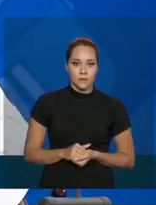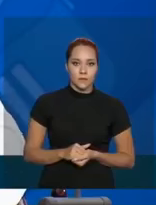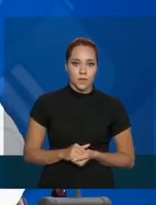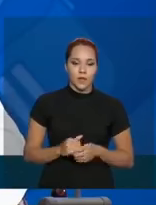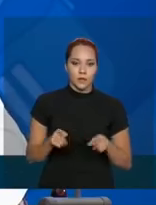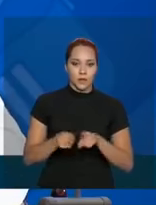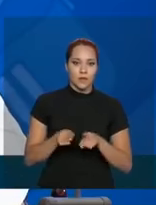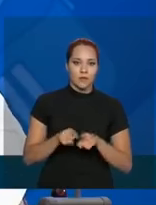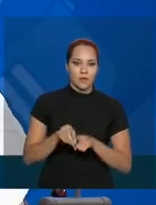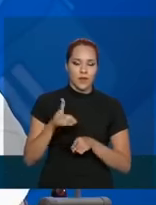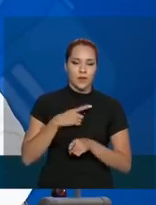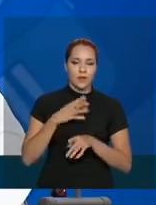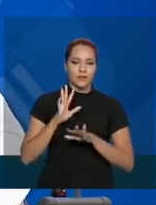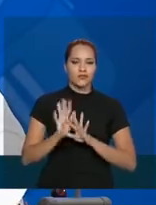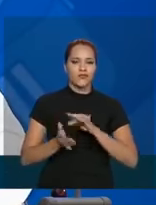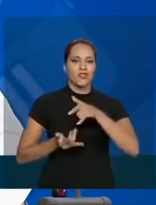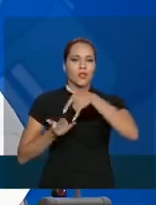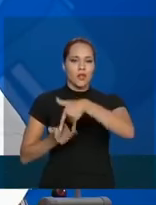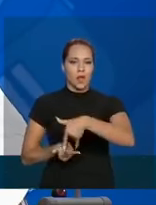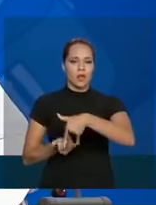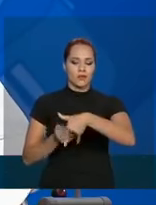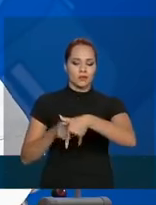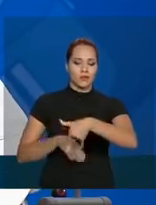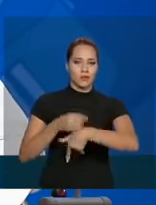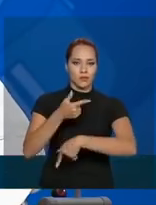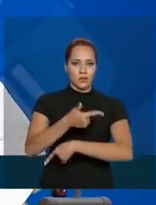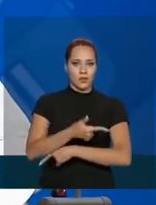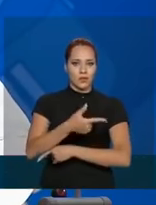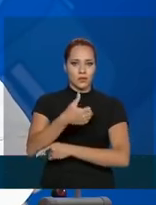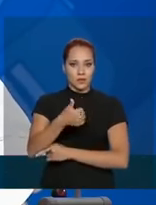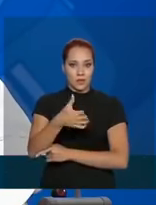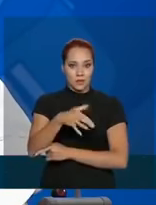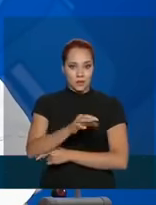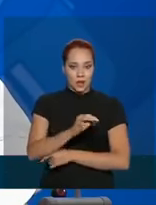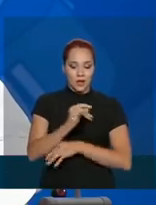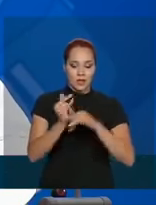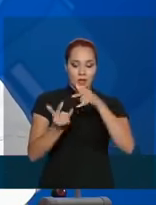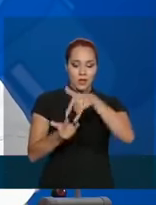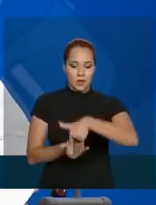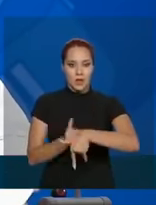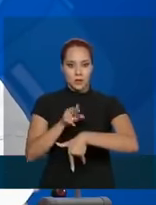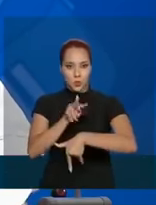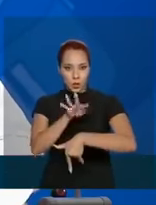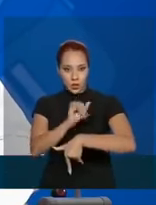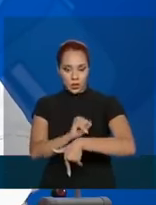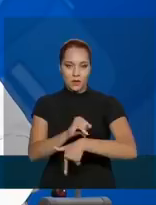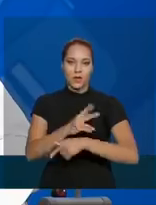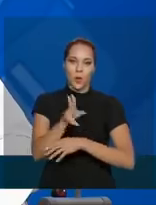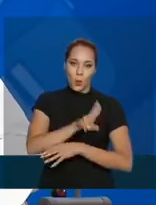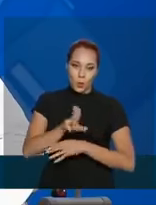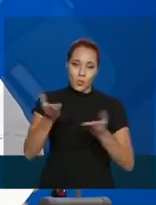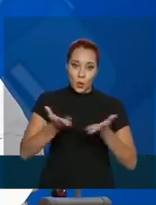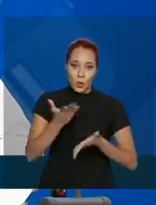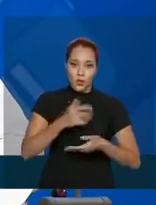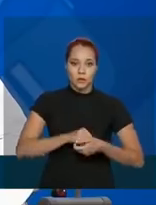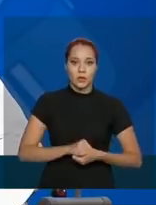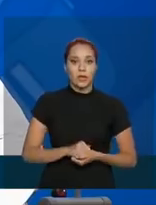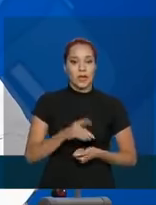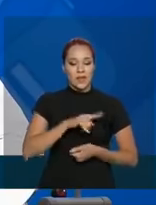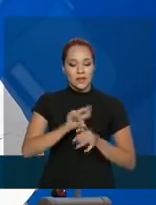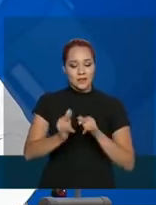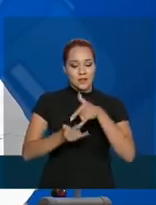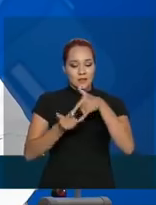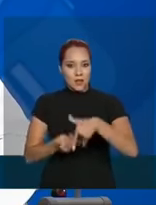Habilitação de leitos. 210 leitos de UTI foram habilitadas hoje. Habilitação de leitos